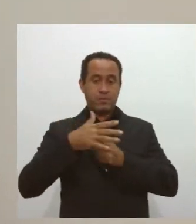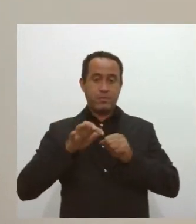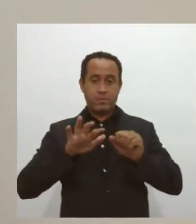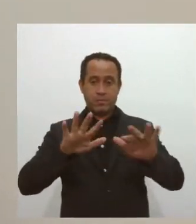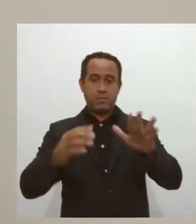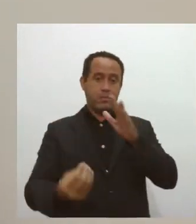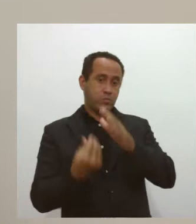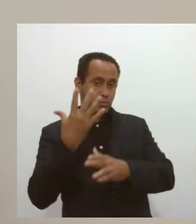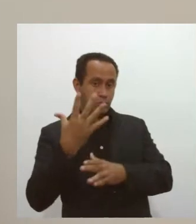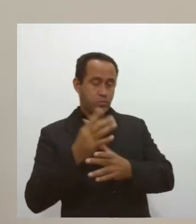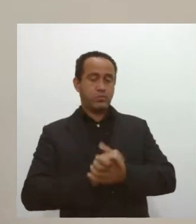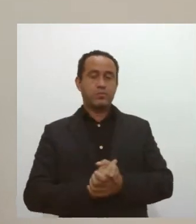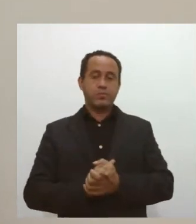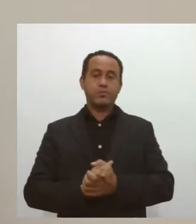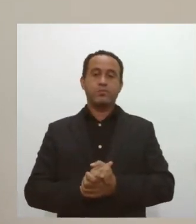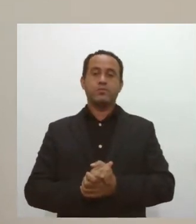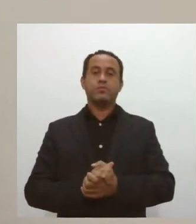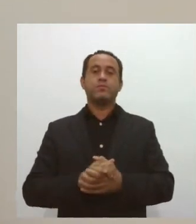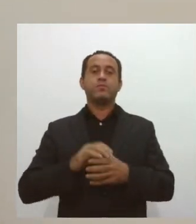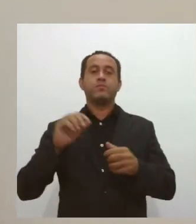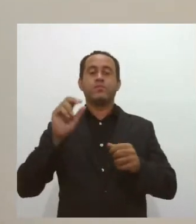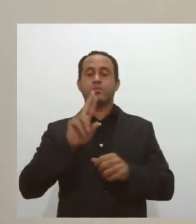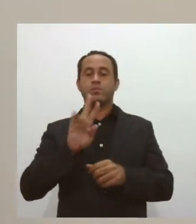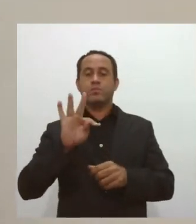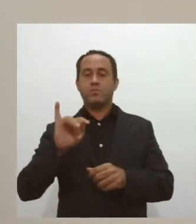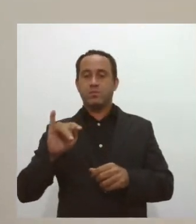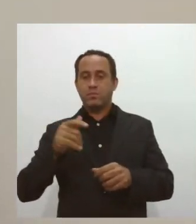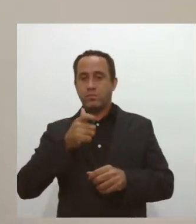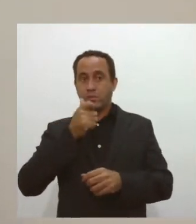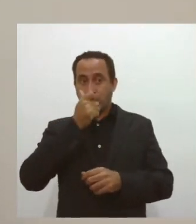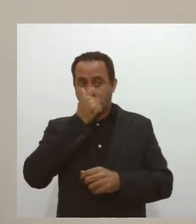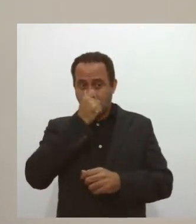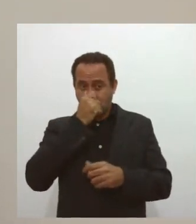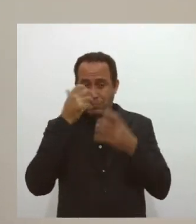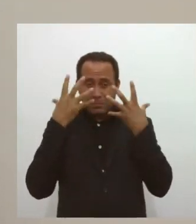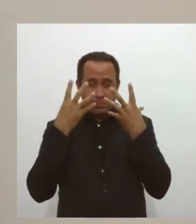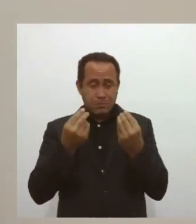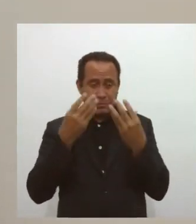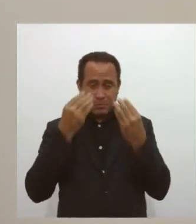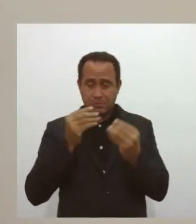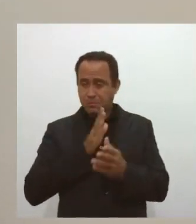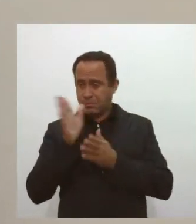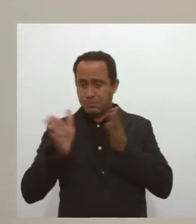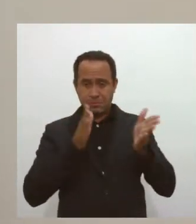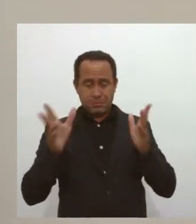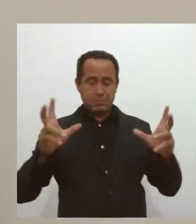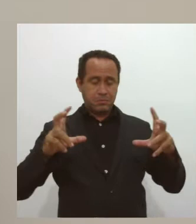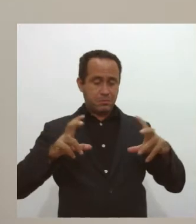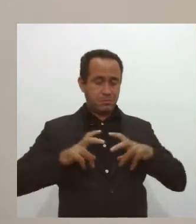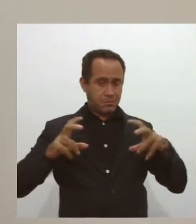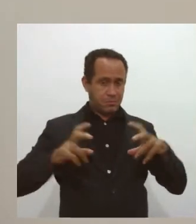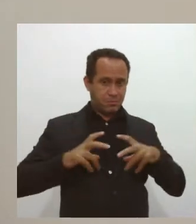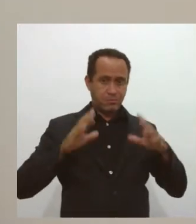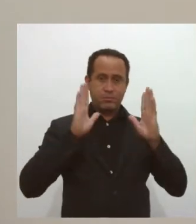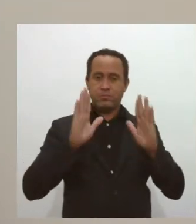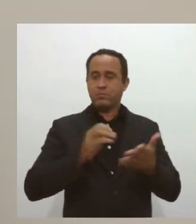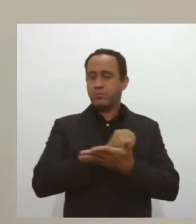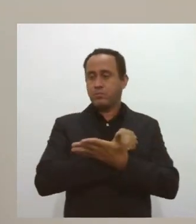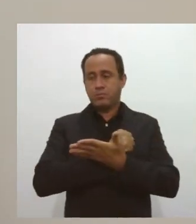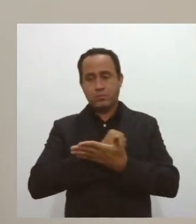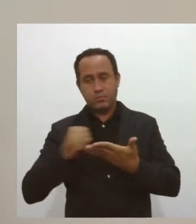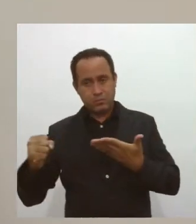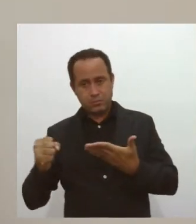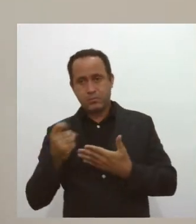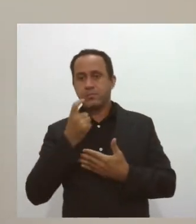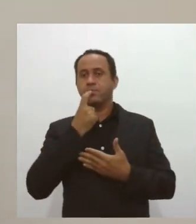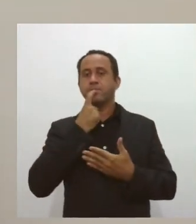-19. Estamos com as UTIs lotadas, as UTIs de hospitais particulares, já aproximando